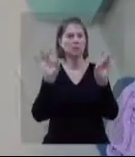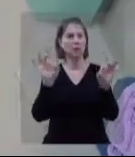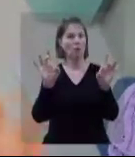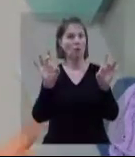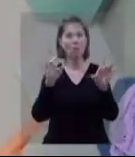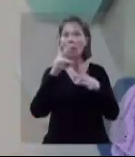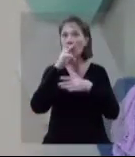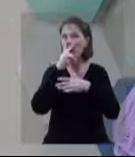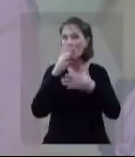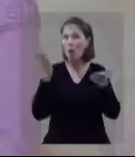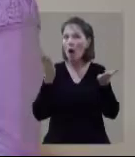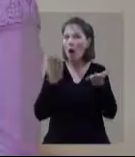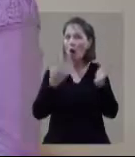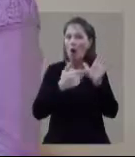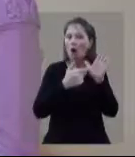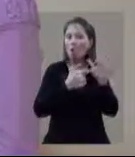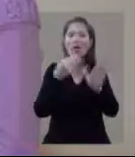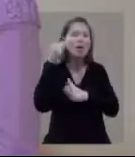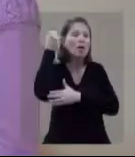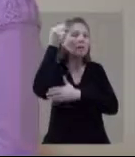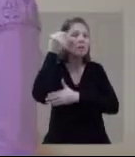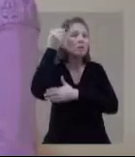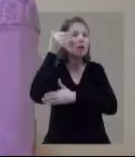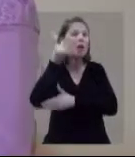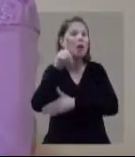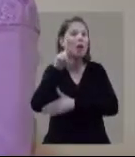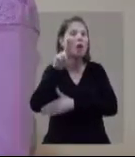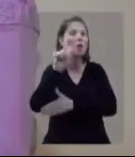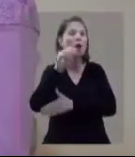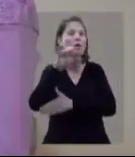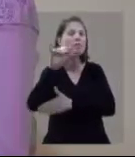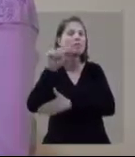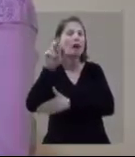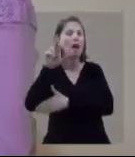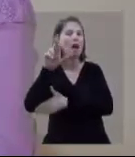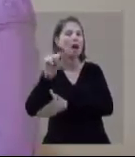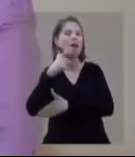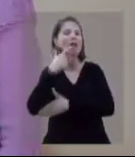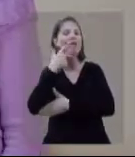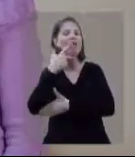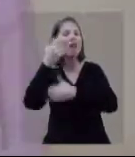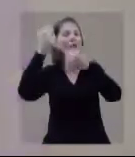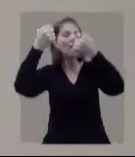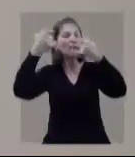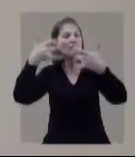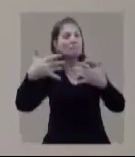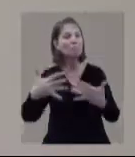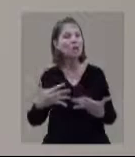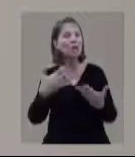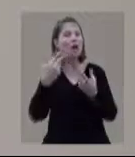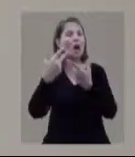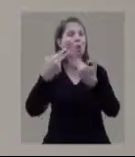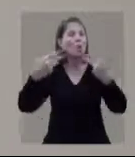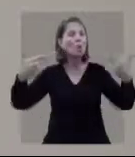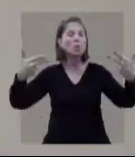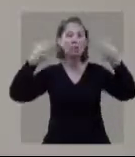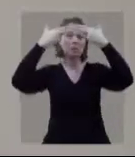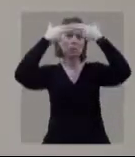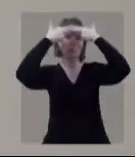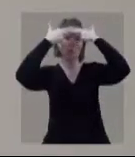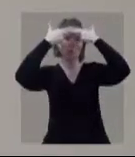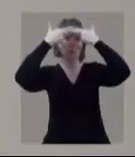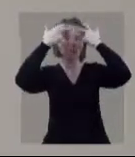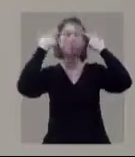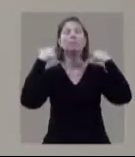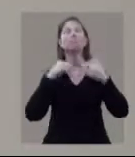outros diversos quadros e também sempre com entrevistas super especiais, Luana. Exatamente, como essa agora que você confere com a psicóloga,